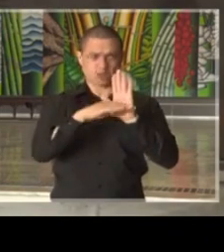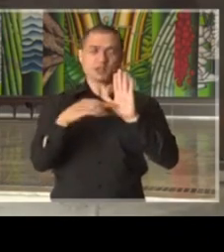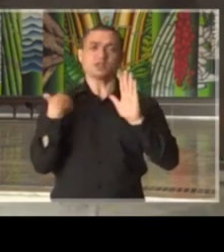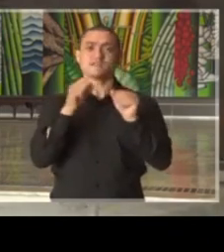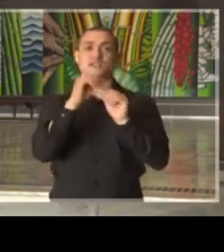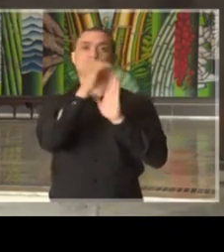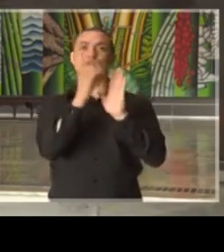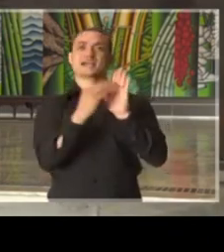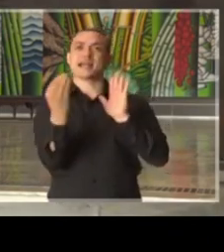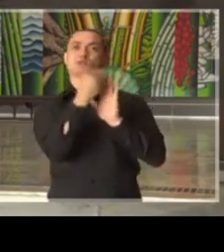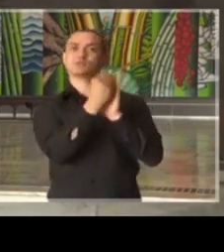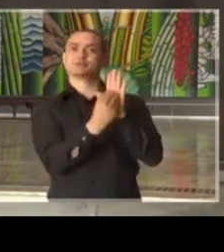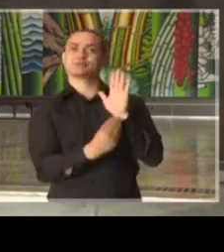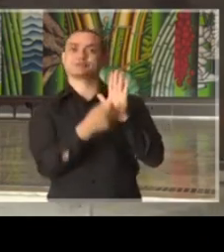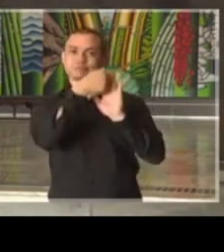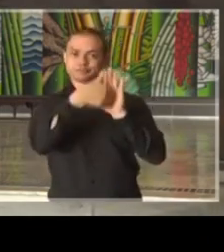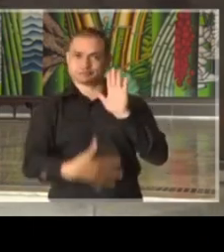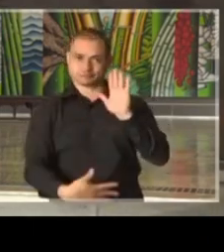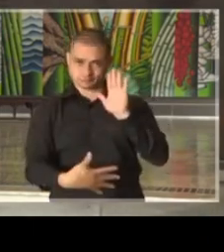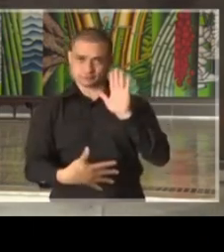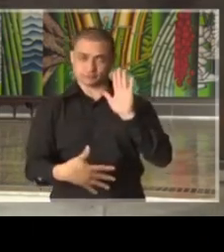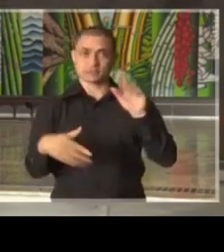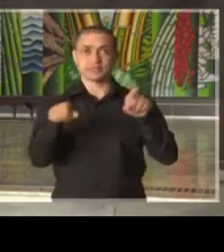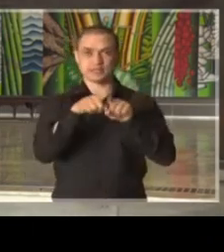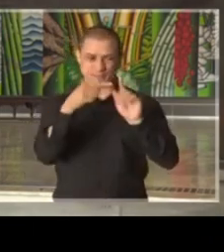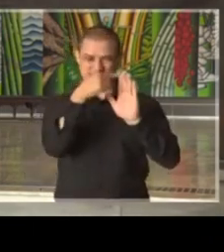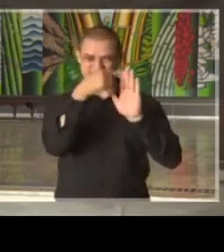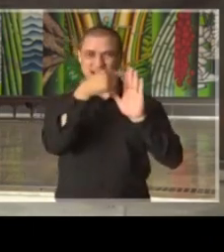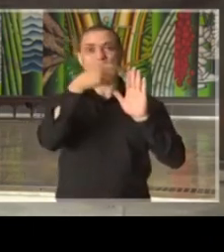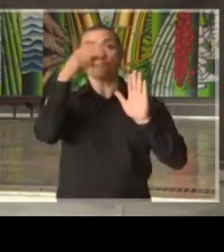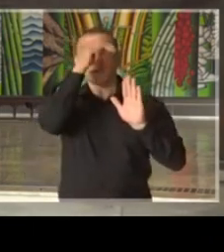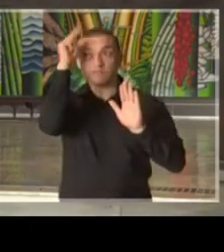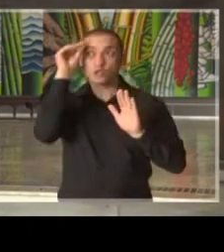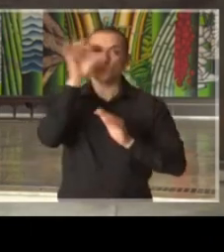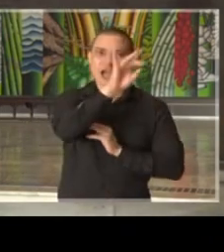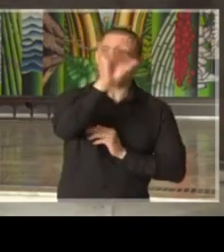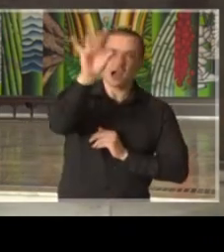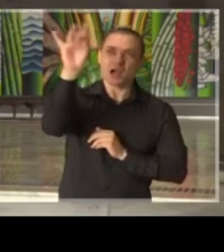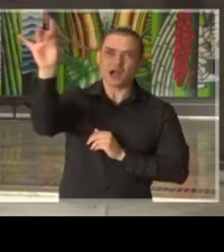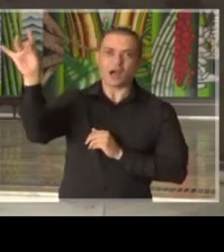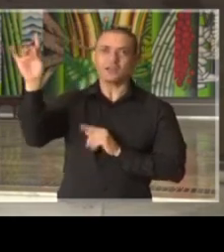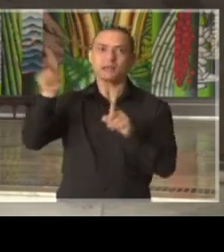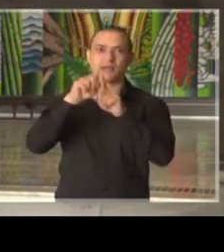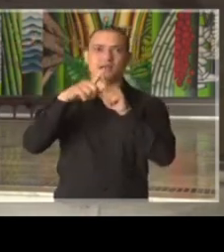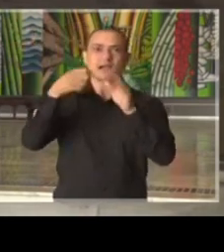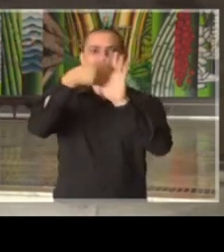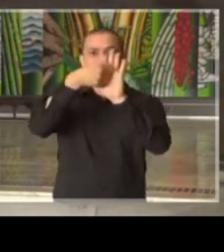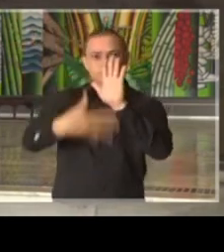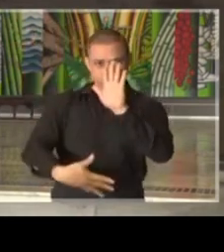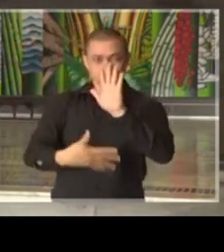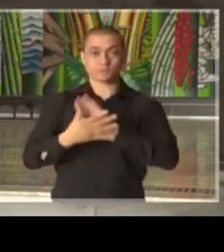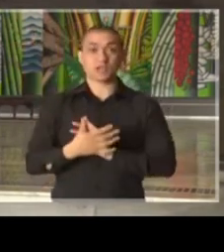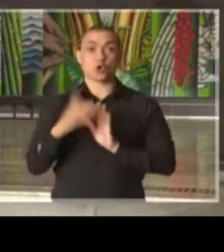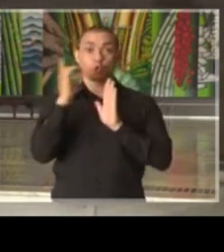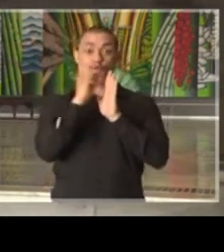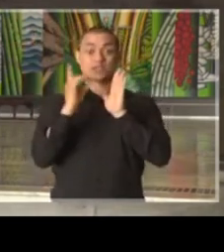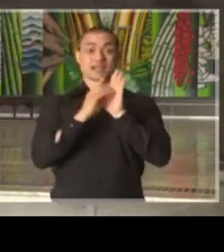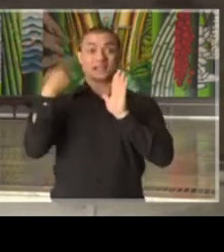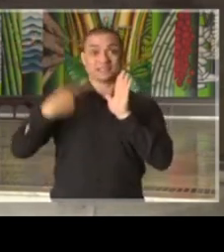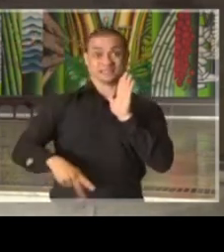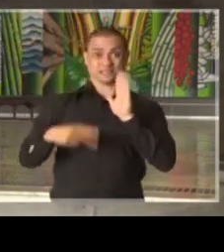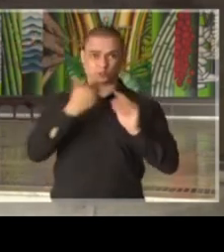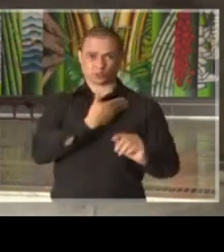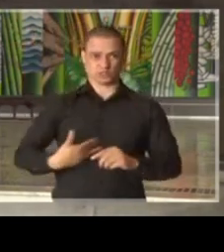feitas através de decretos das prefeituras municipais. E o decreto do governo do Estado de São Paulo